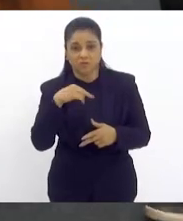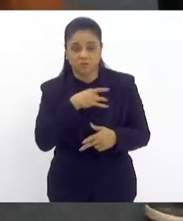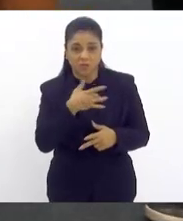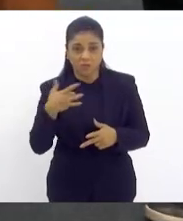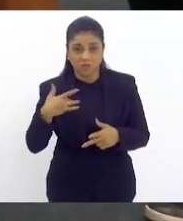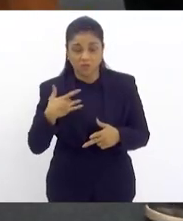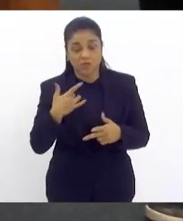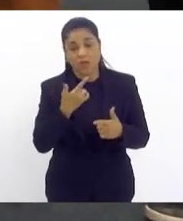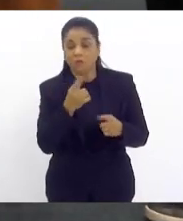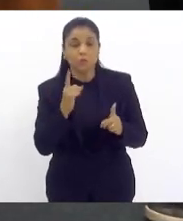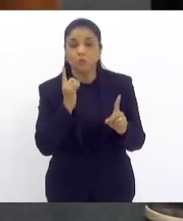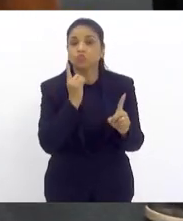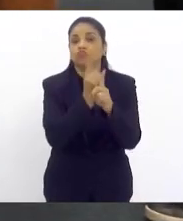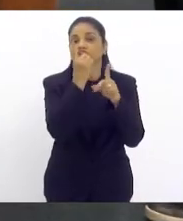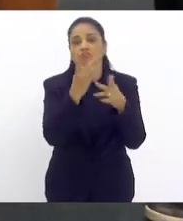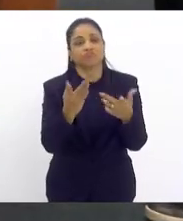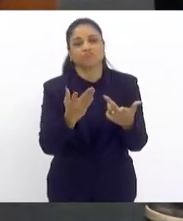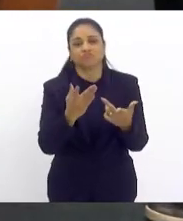de transtorno do espectro autista